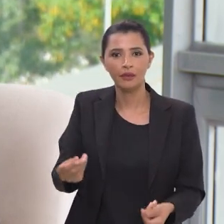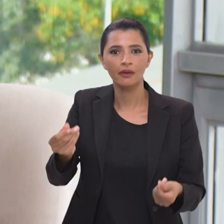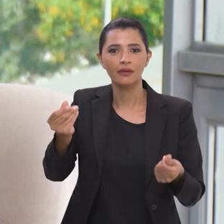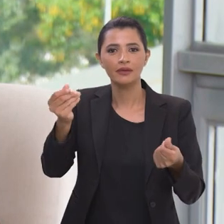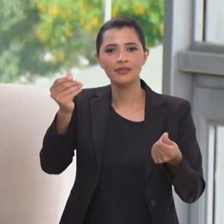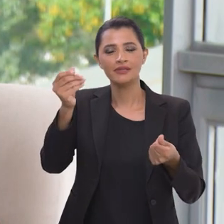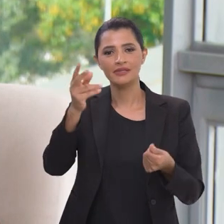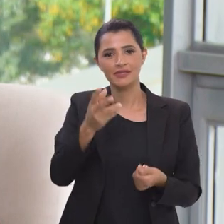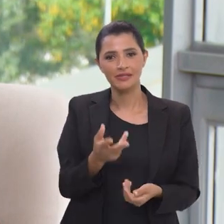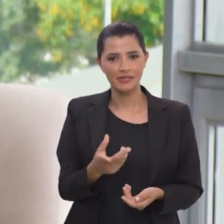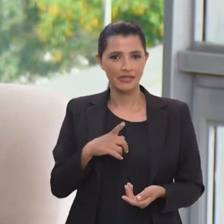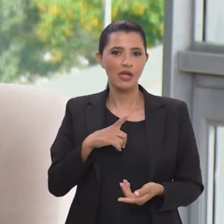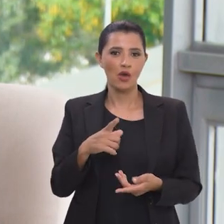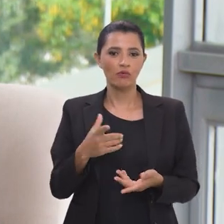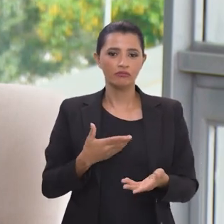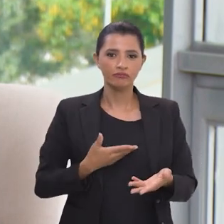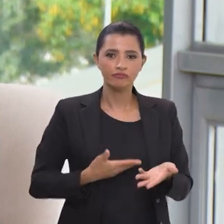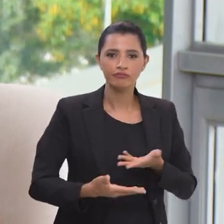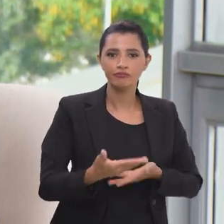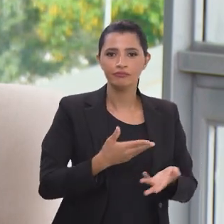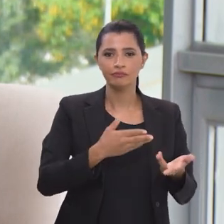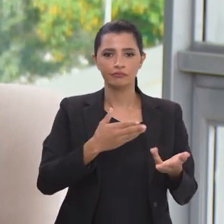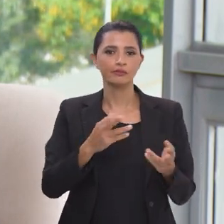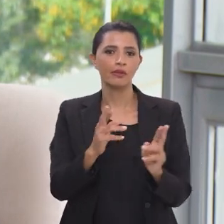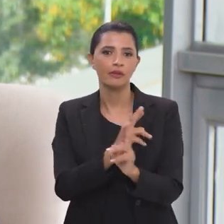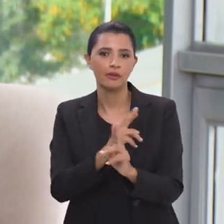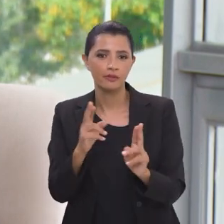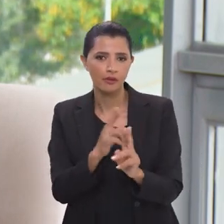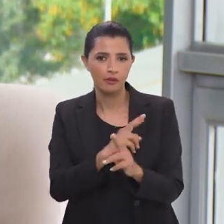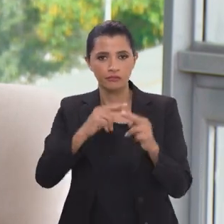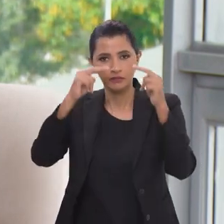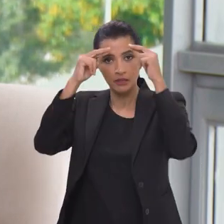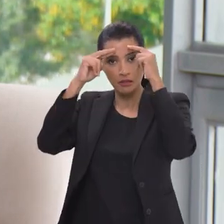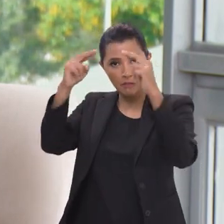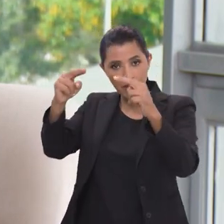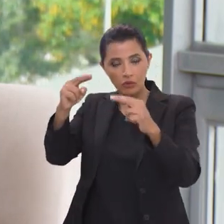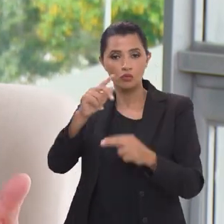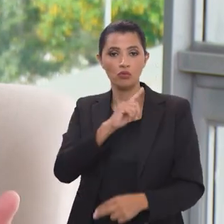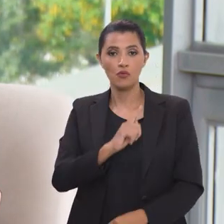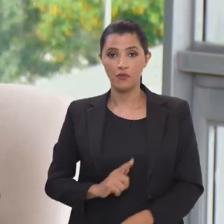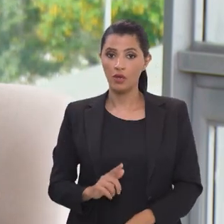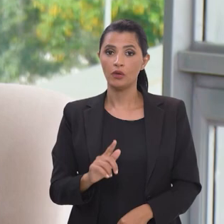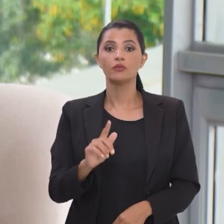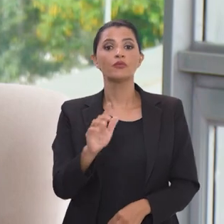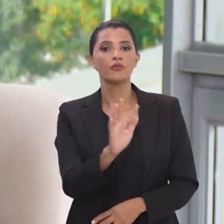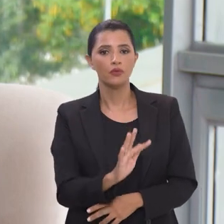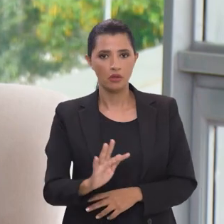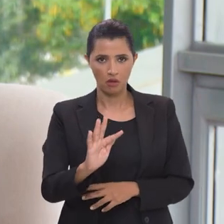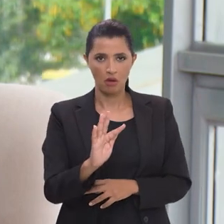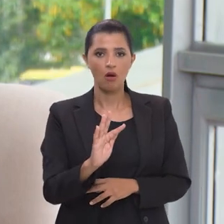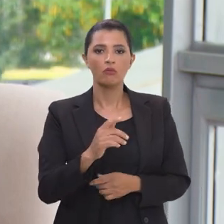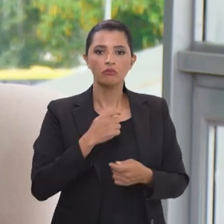conviver numa relação institucional de respeito entre o governo federal e a imprensa.